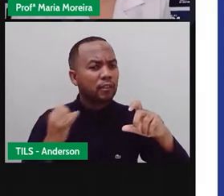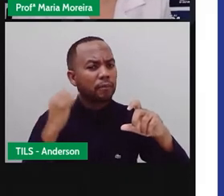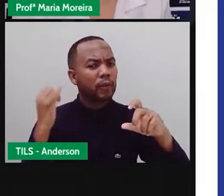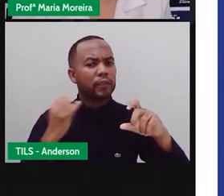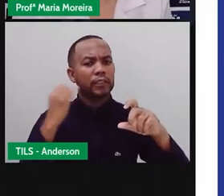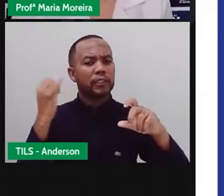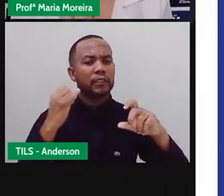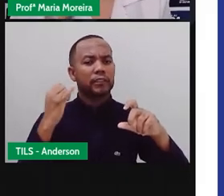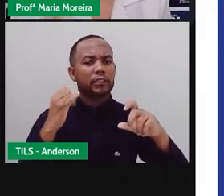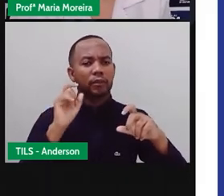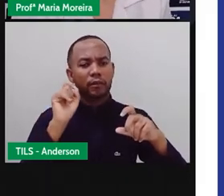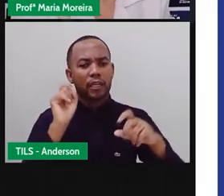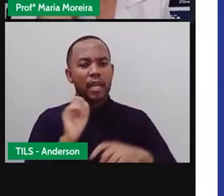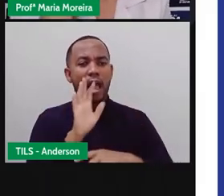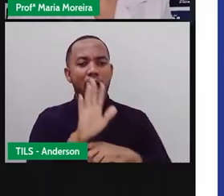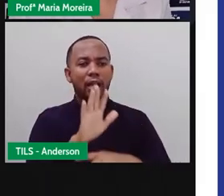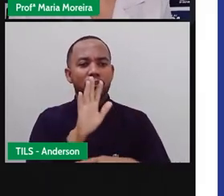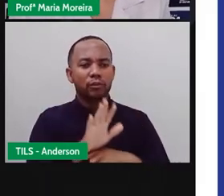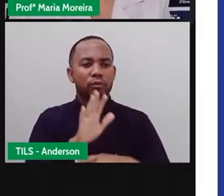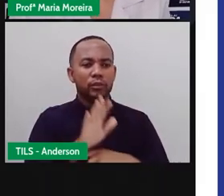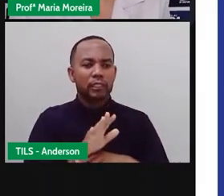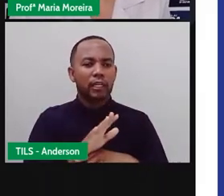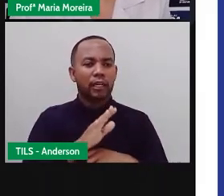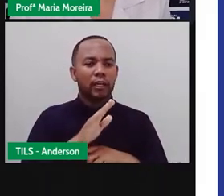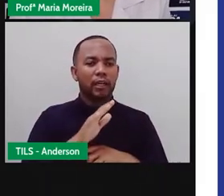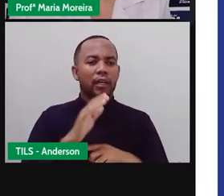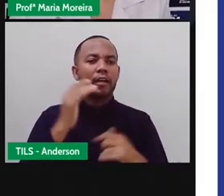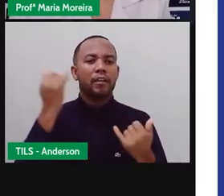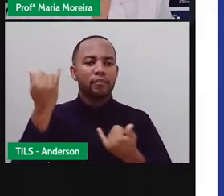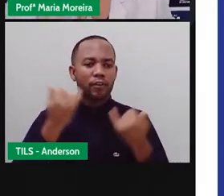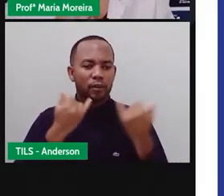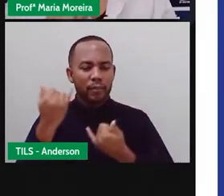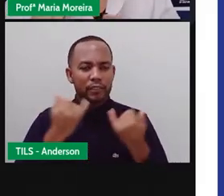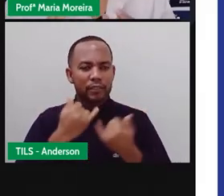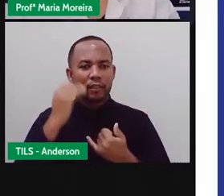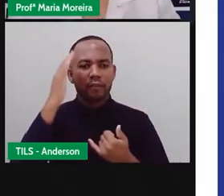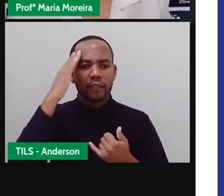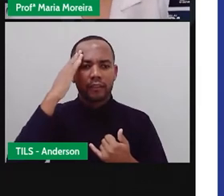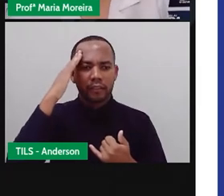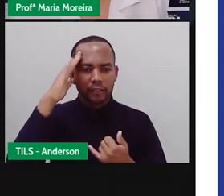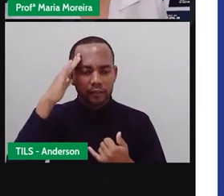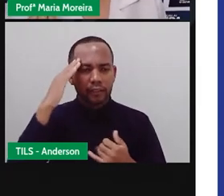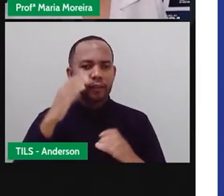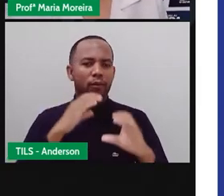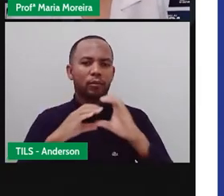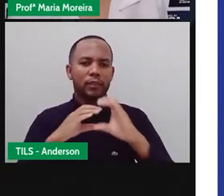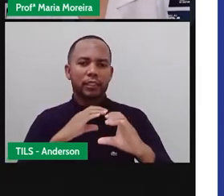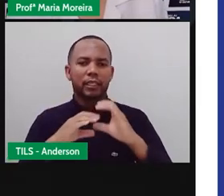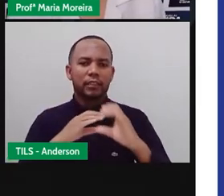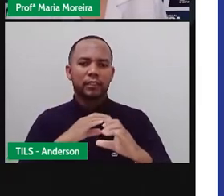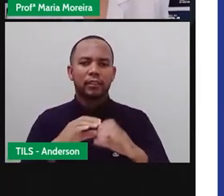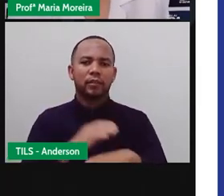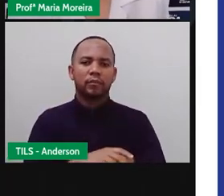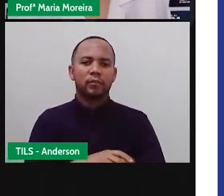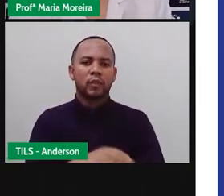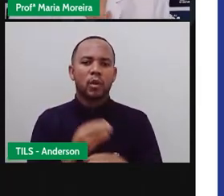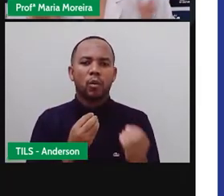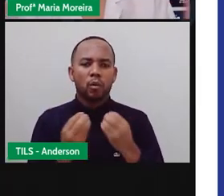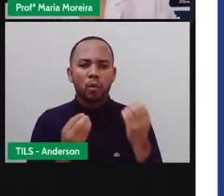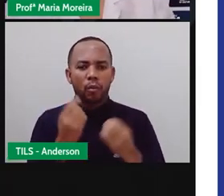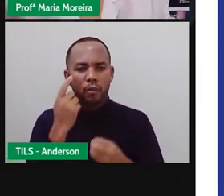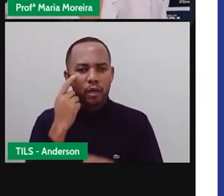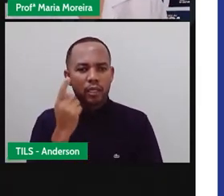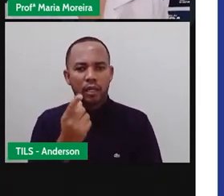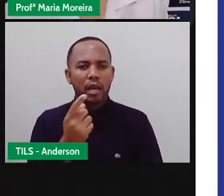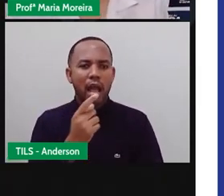nos ajudam o quê? A nos informar e ter o quê? Essa comunicação. quanto se gasta de água por dia. E